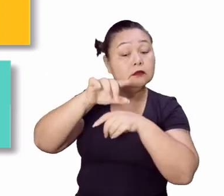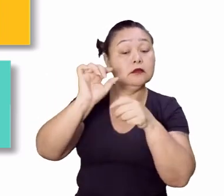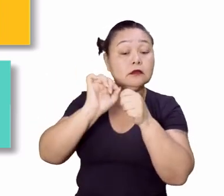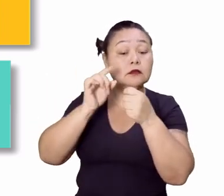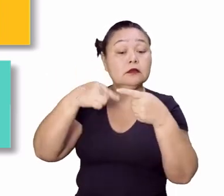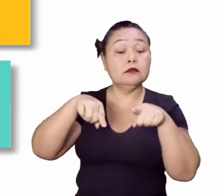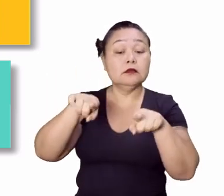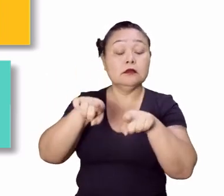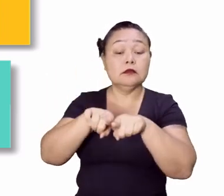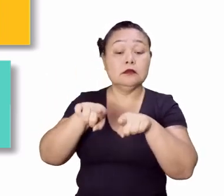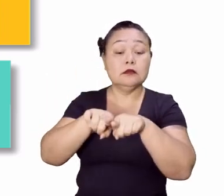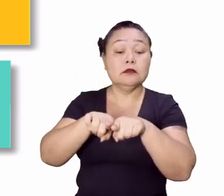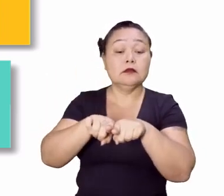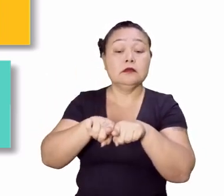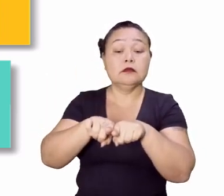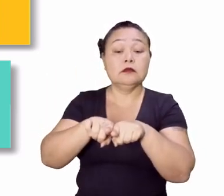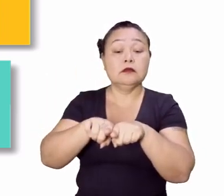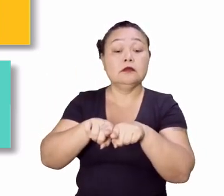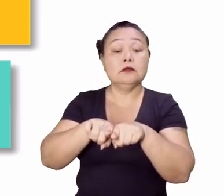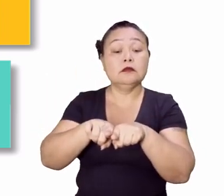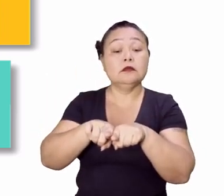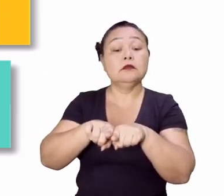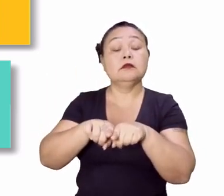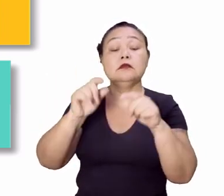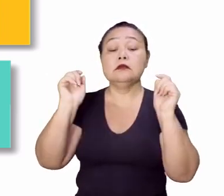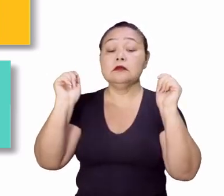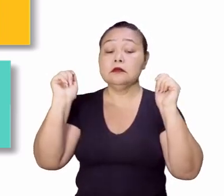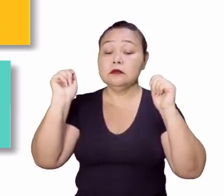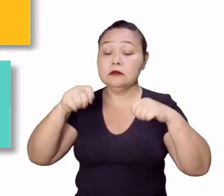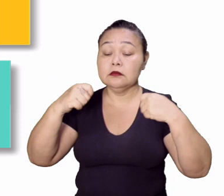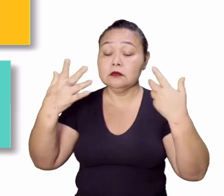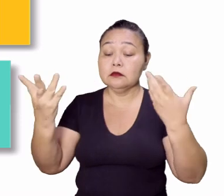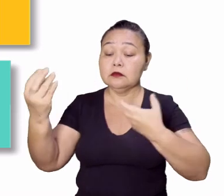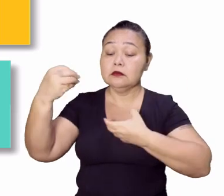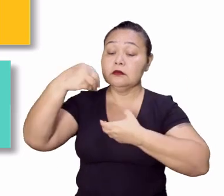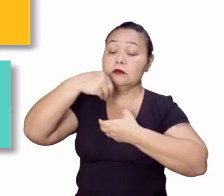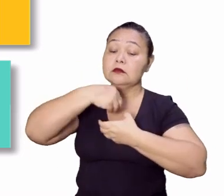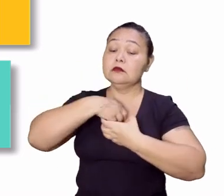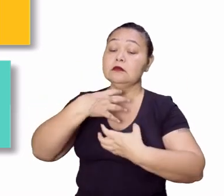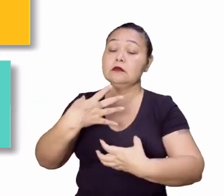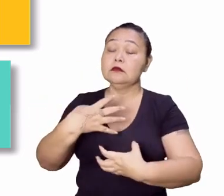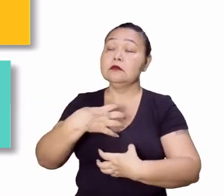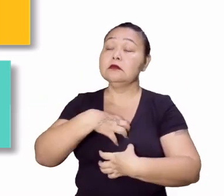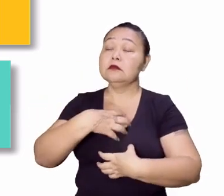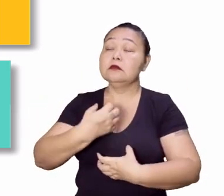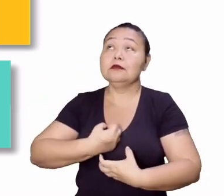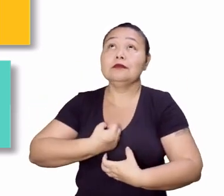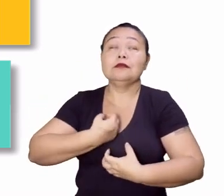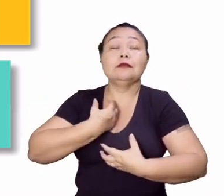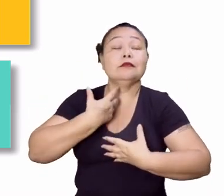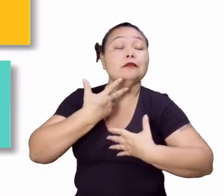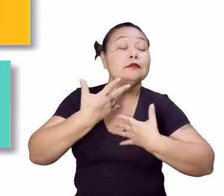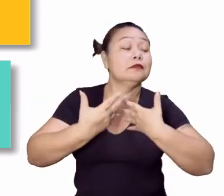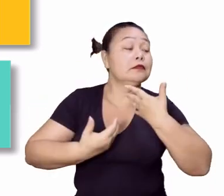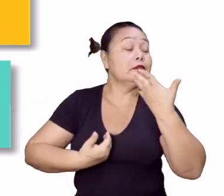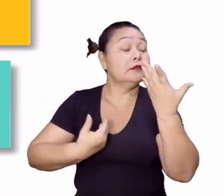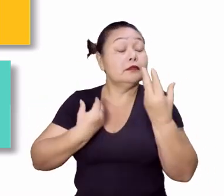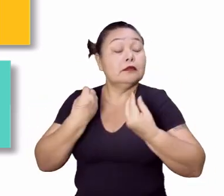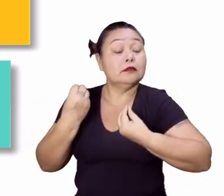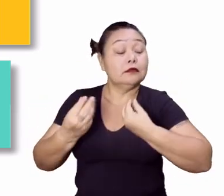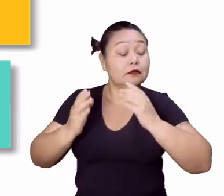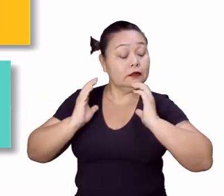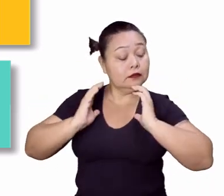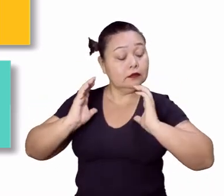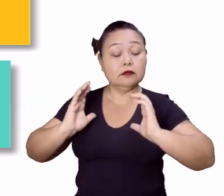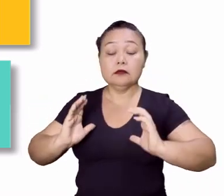tanto também quanto a questão das competências emocionais, do que, como que você deve ser, o teu comportamento